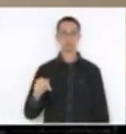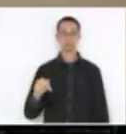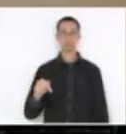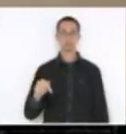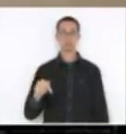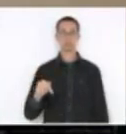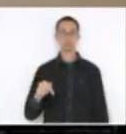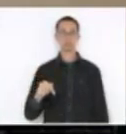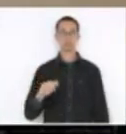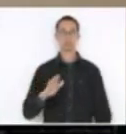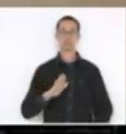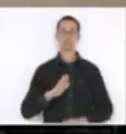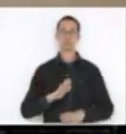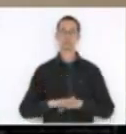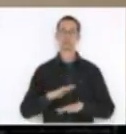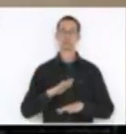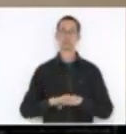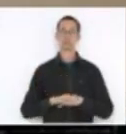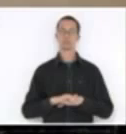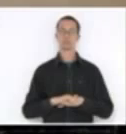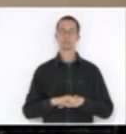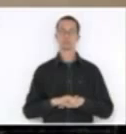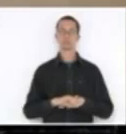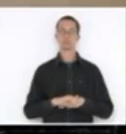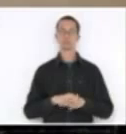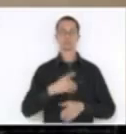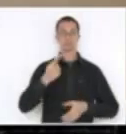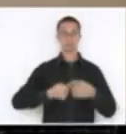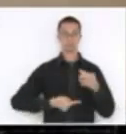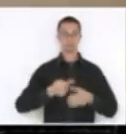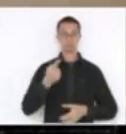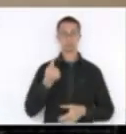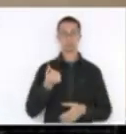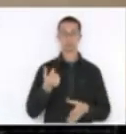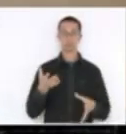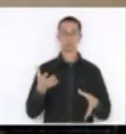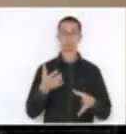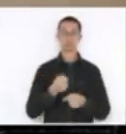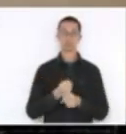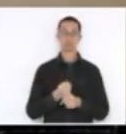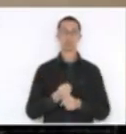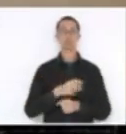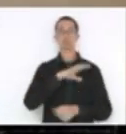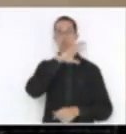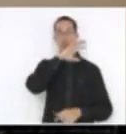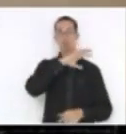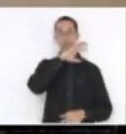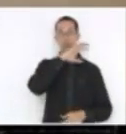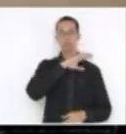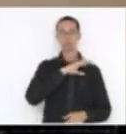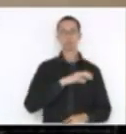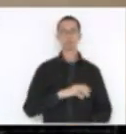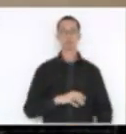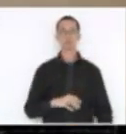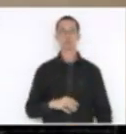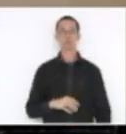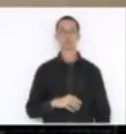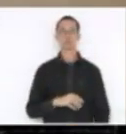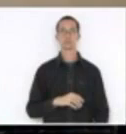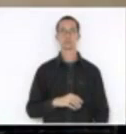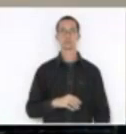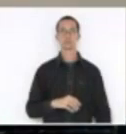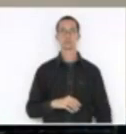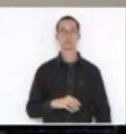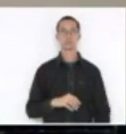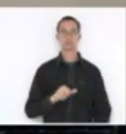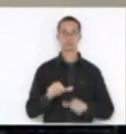da Comissão de Finanças e Tributação, que revoga a linha D do